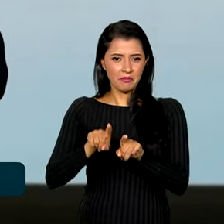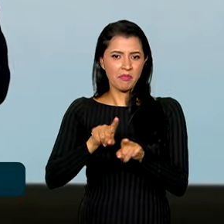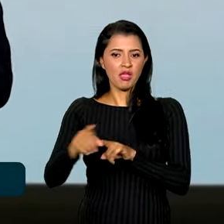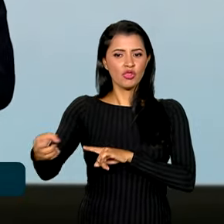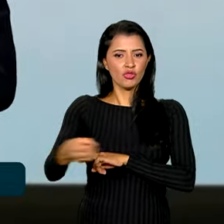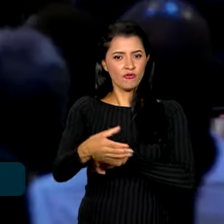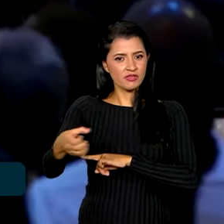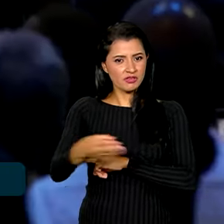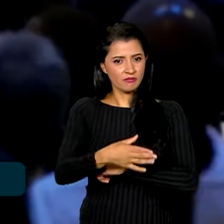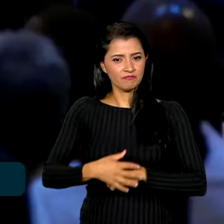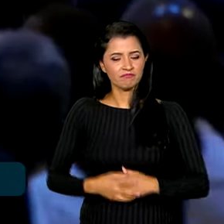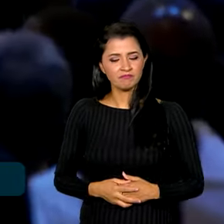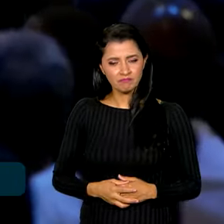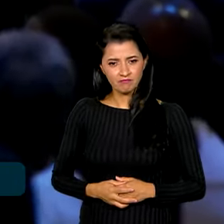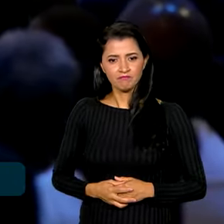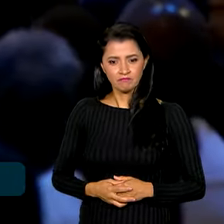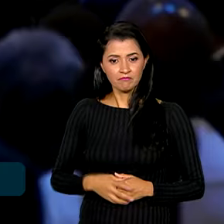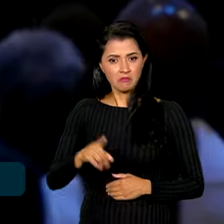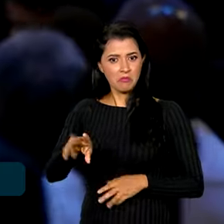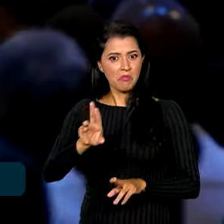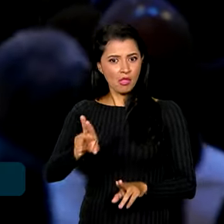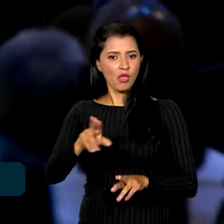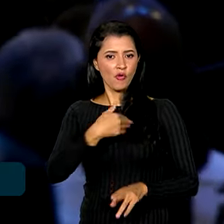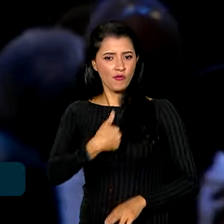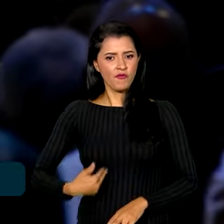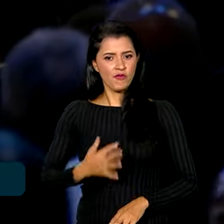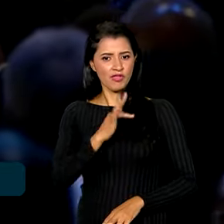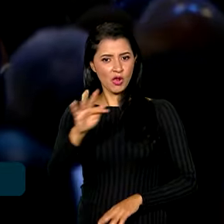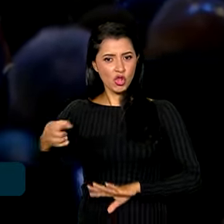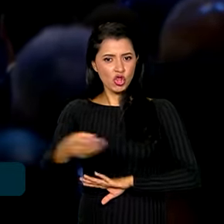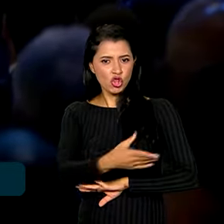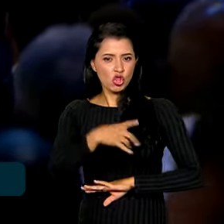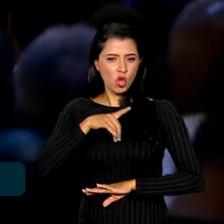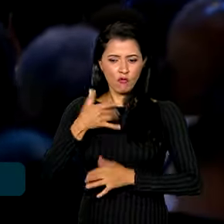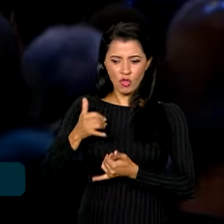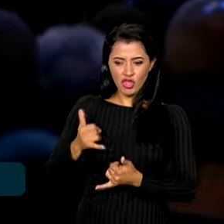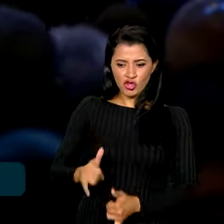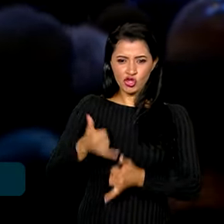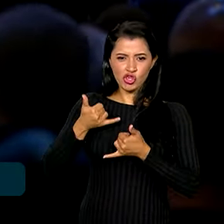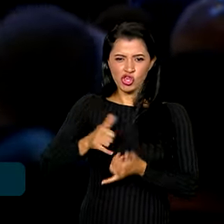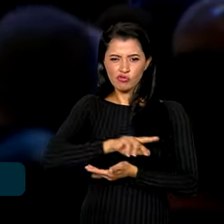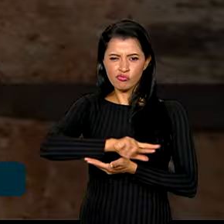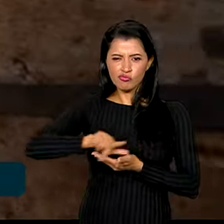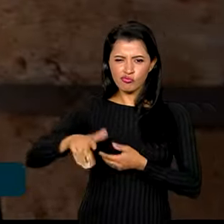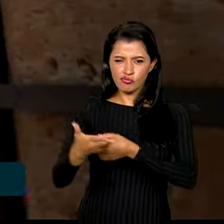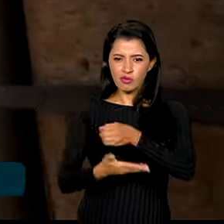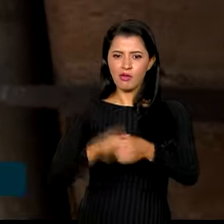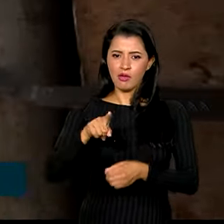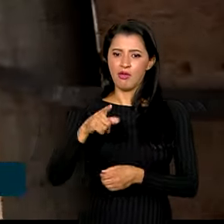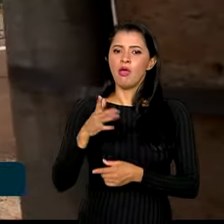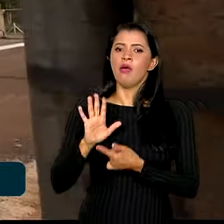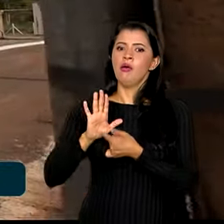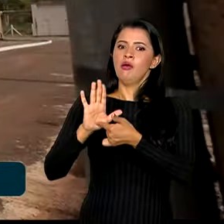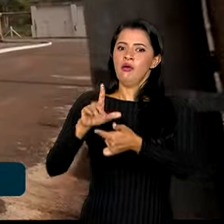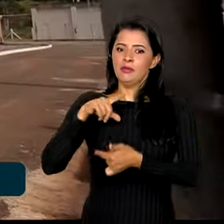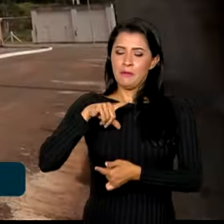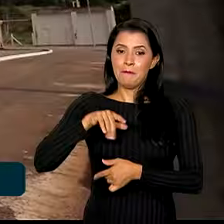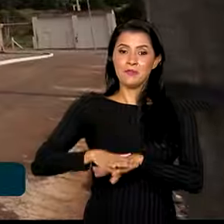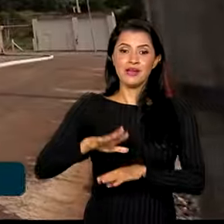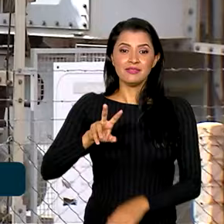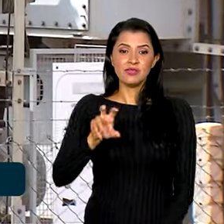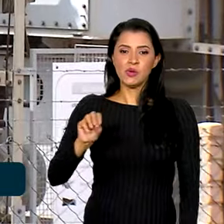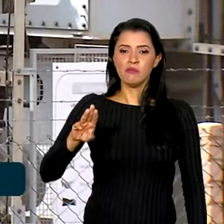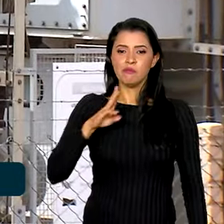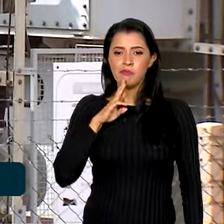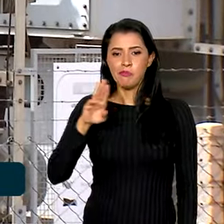inovação. A aposta do governo federal nas novas matrizes energéticas é expressiva. São mais de 50 bilhões